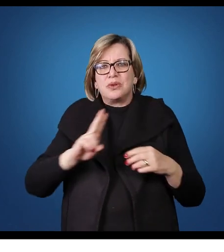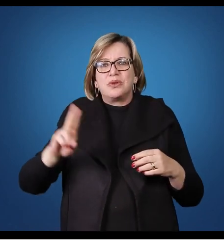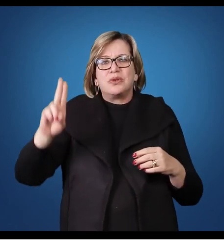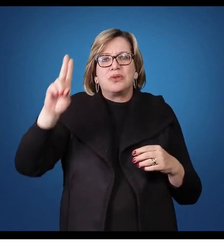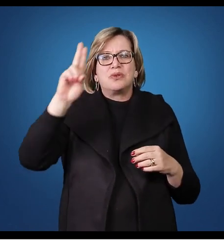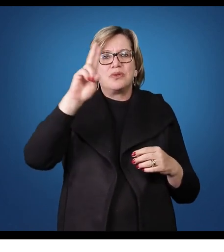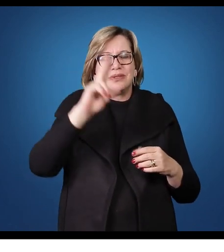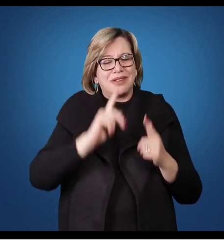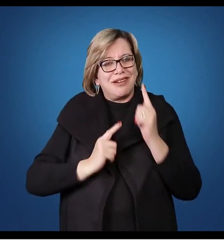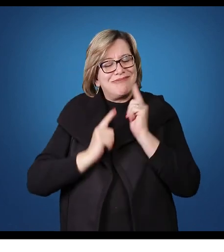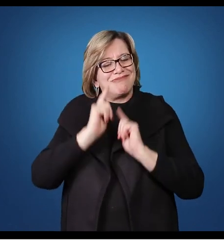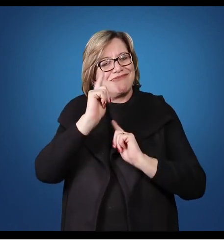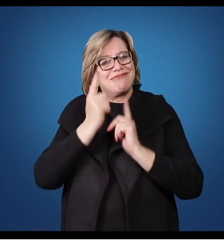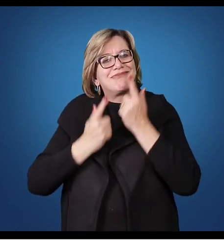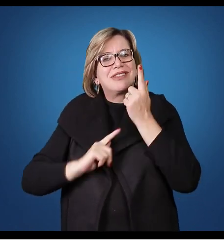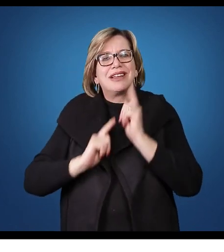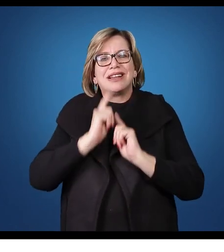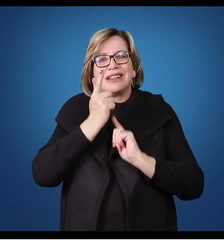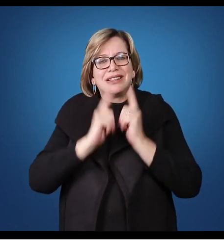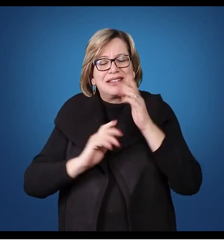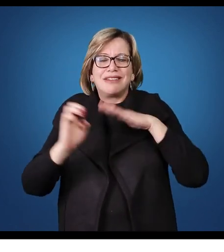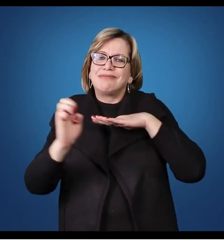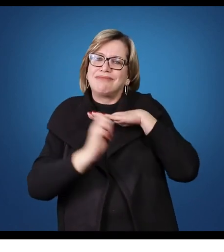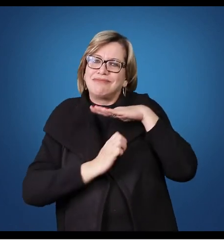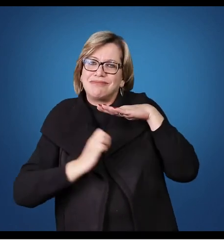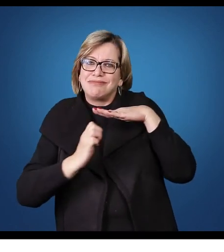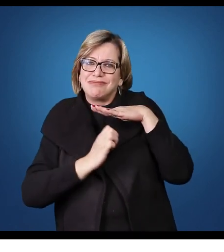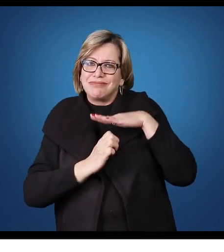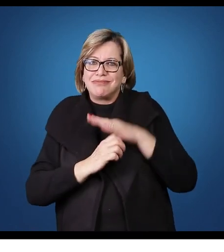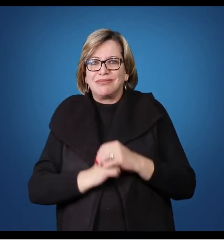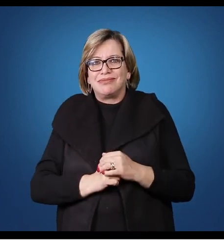possa gerenciar melhor a minha empresa.